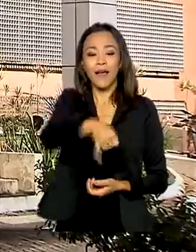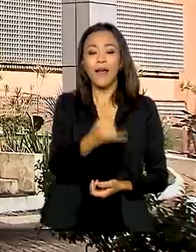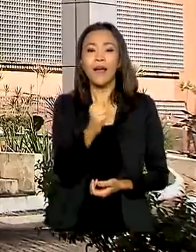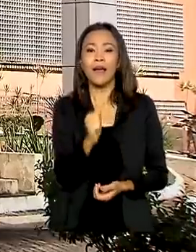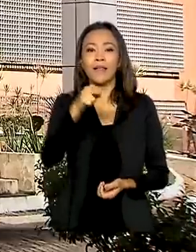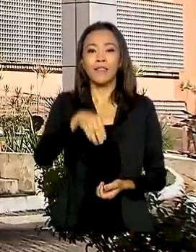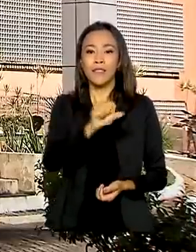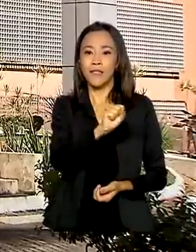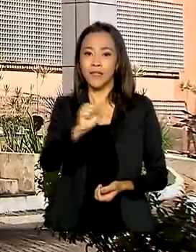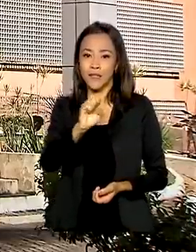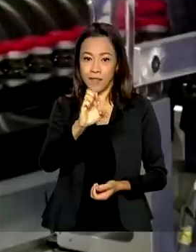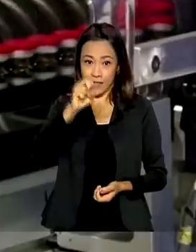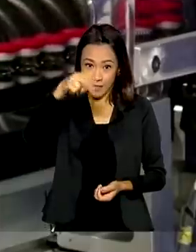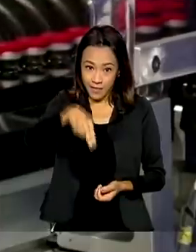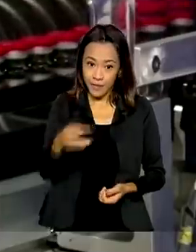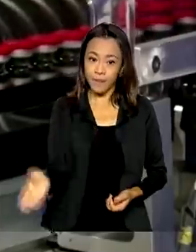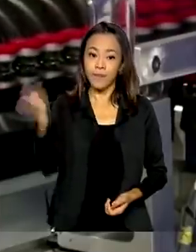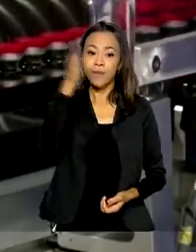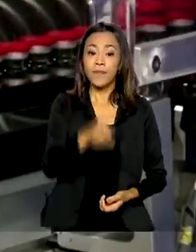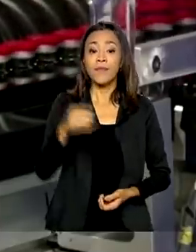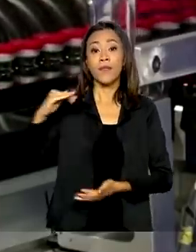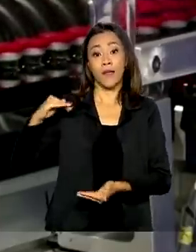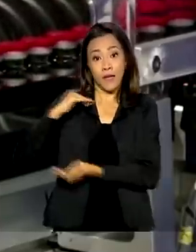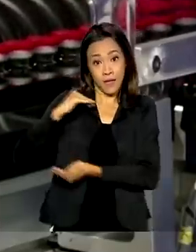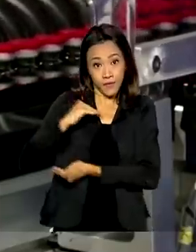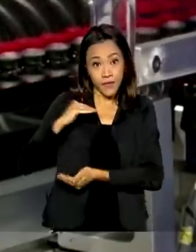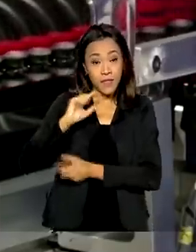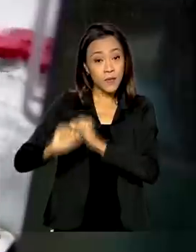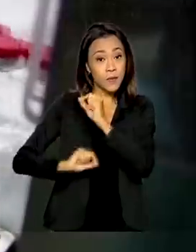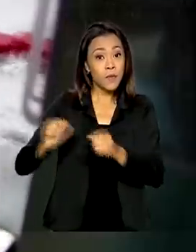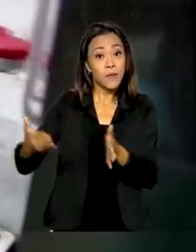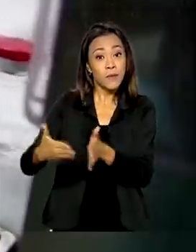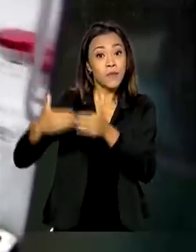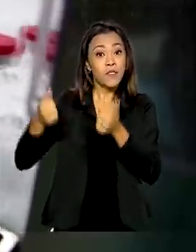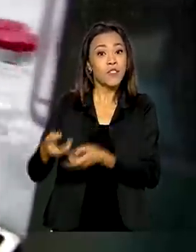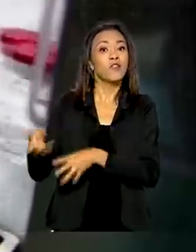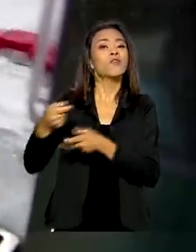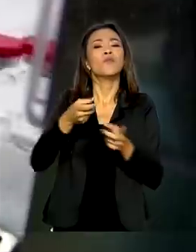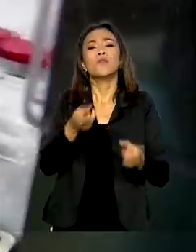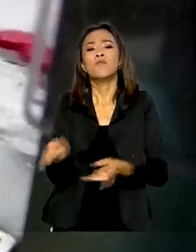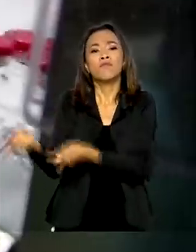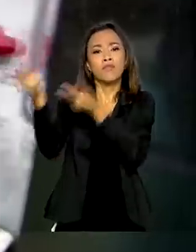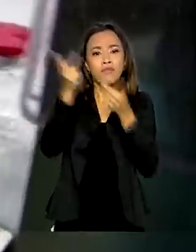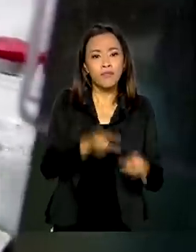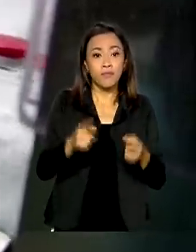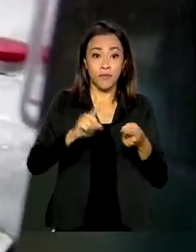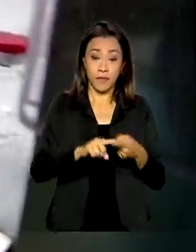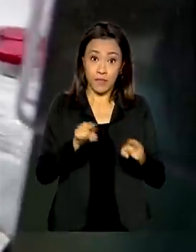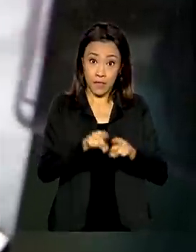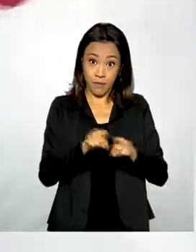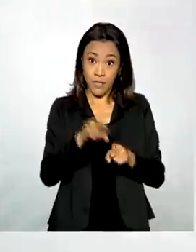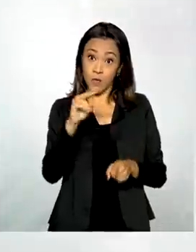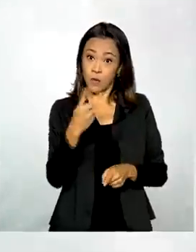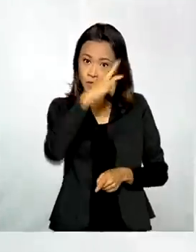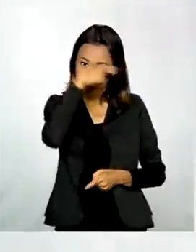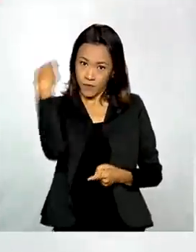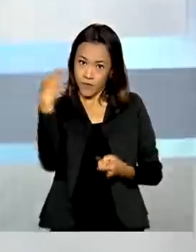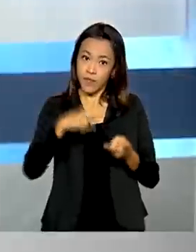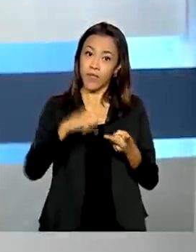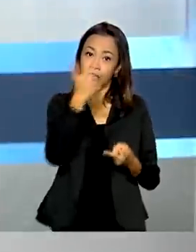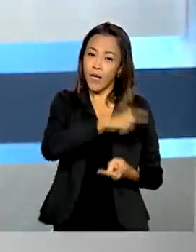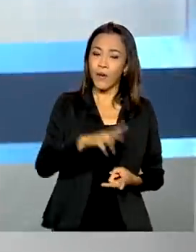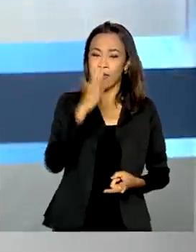Anvisa aprova pedidos para importação excepcional de outras duas vacinas, a indiana Covaxin e a russa Sputnik V.